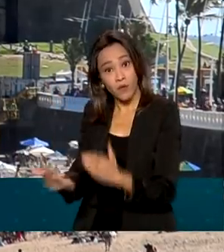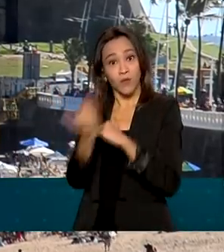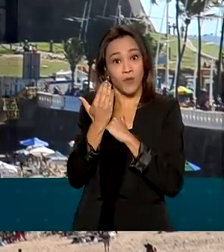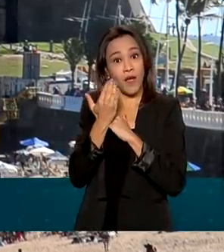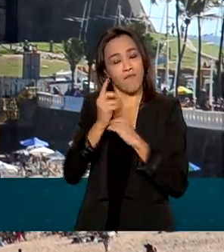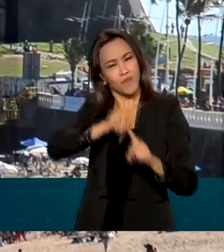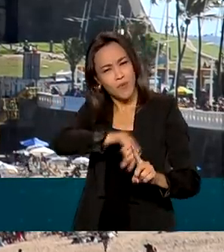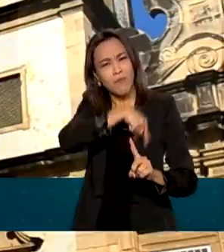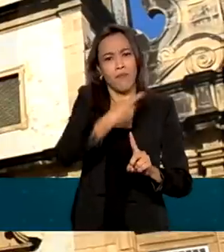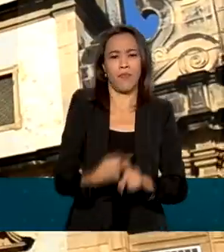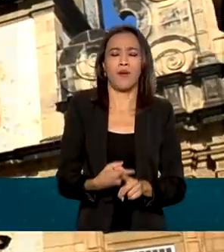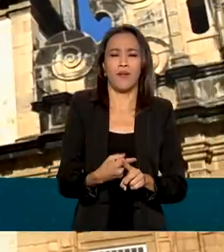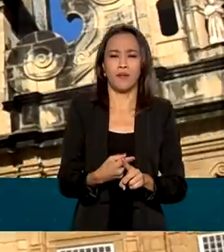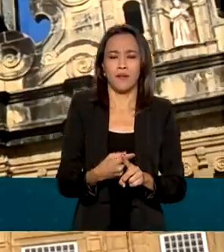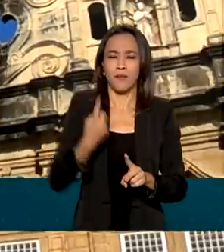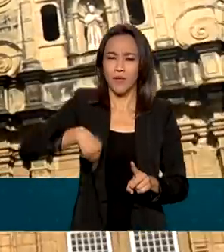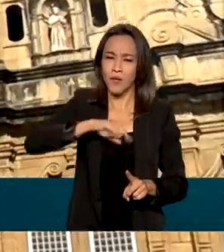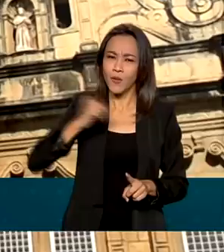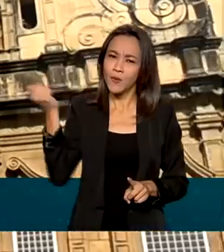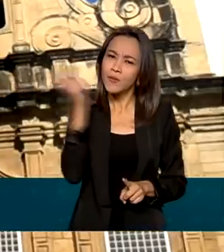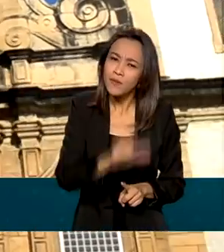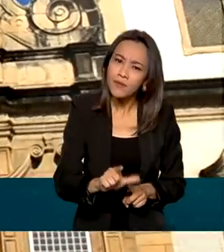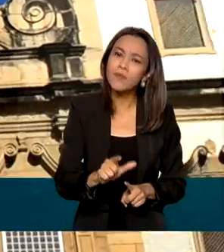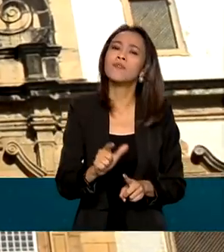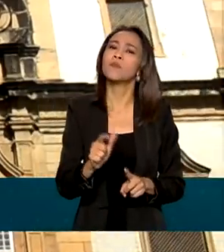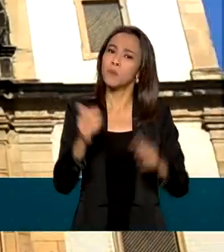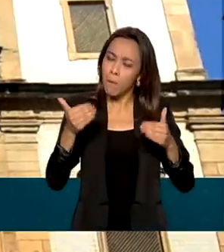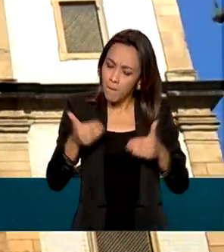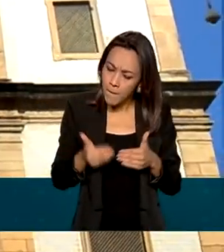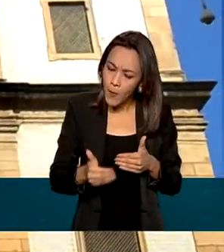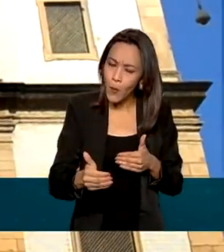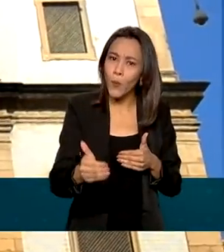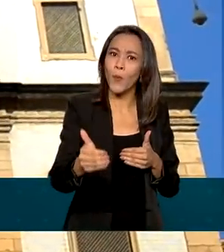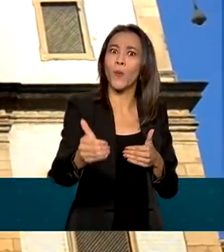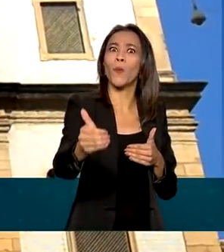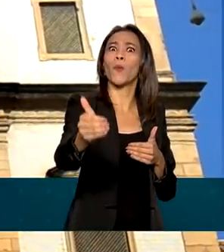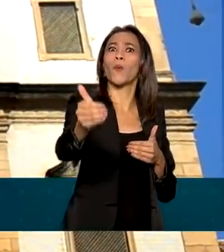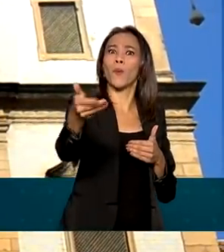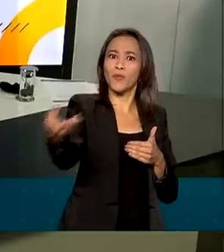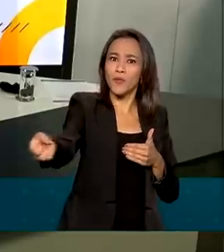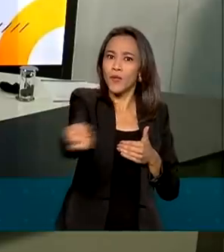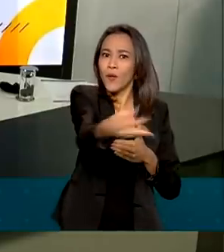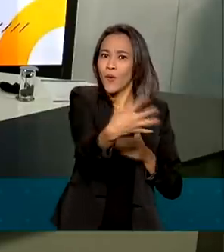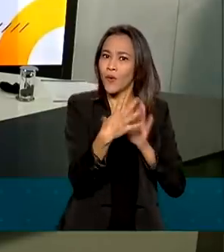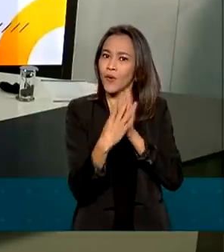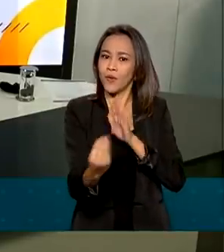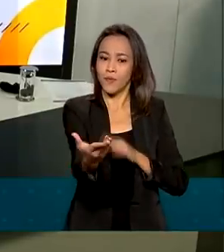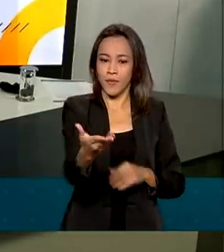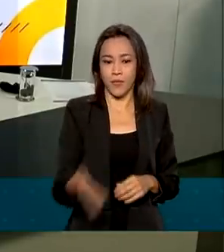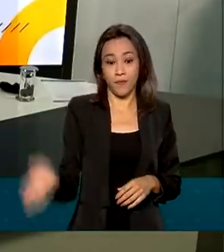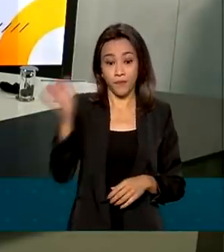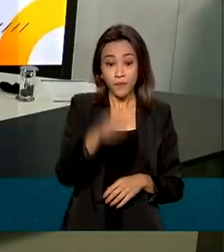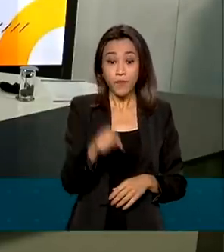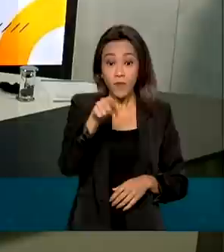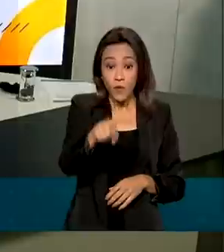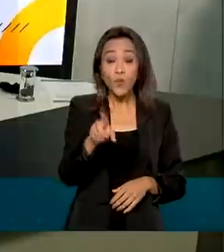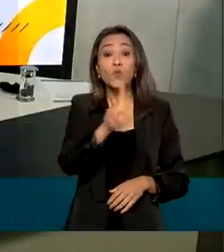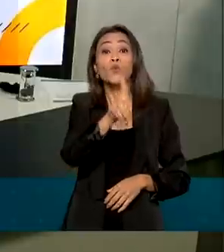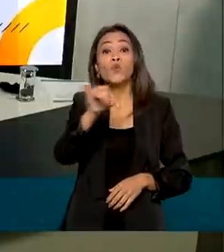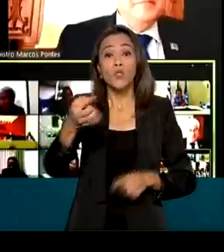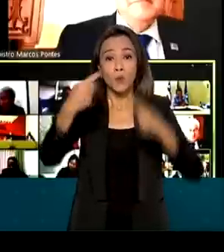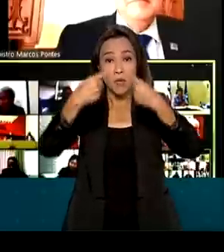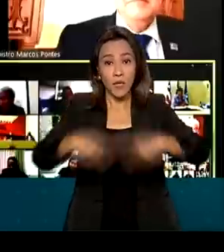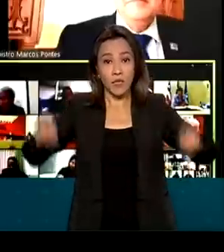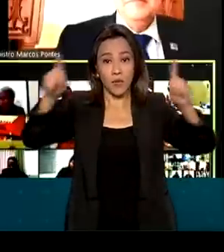vai somar para que juntos nós possamos instituir esse novo conceito. Durante o lançamento do projeto